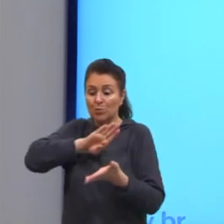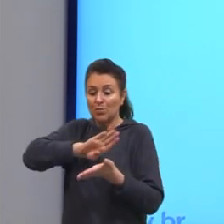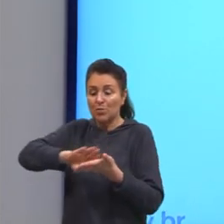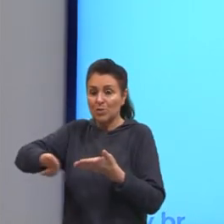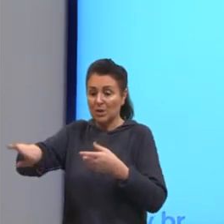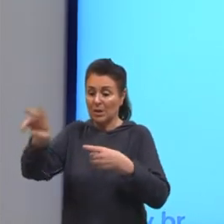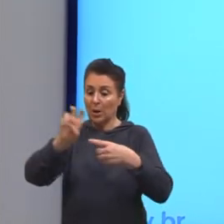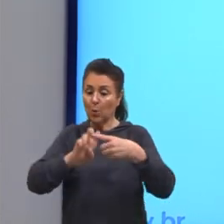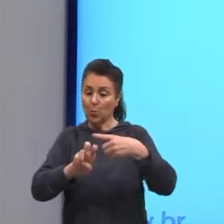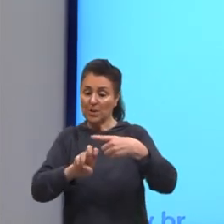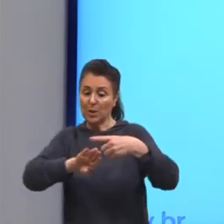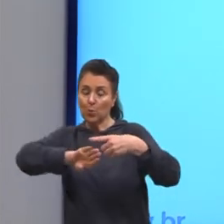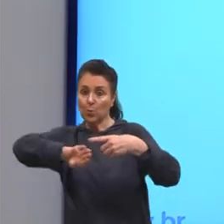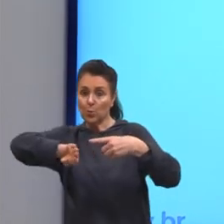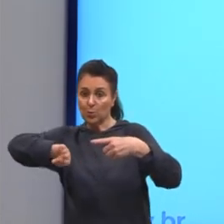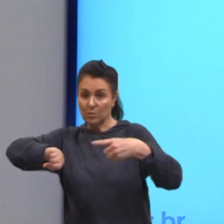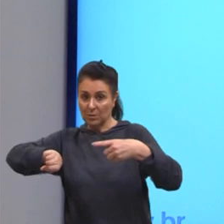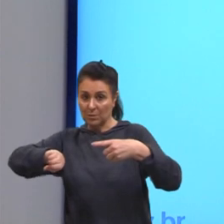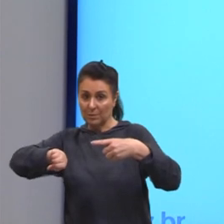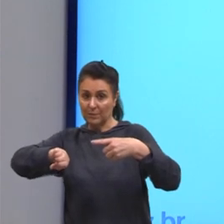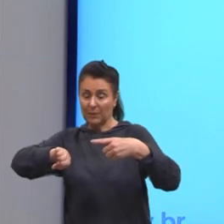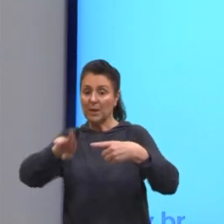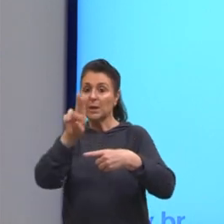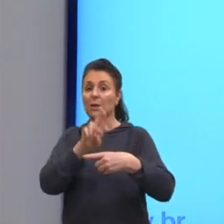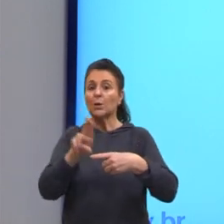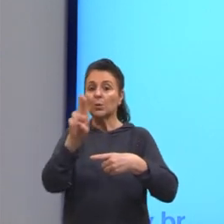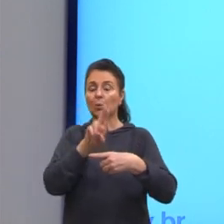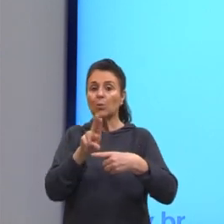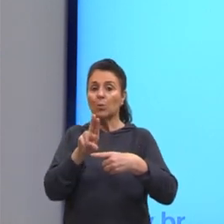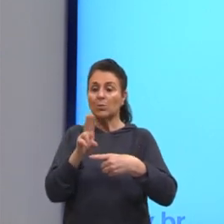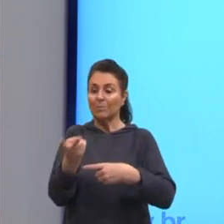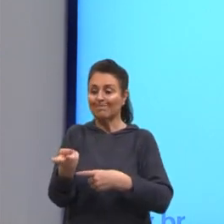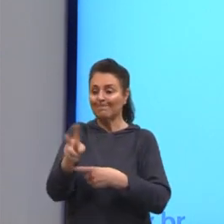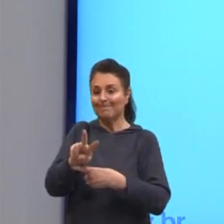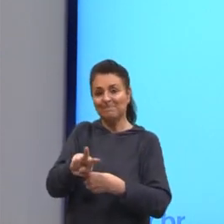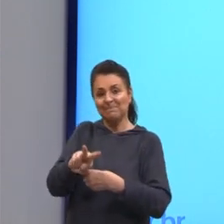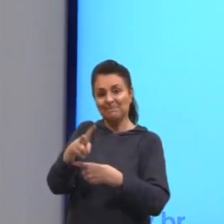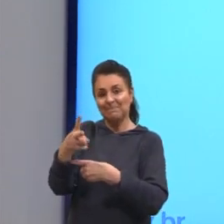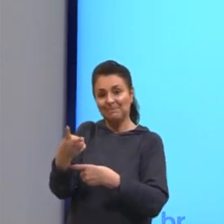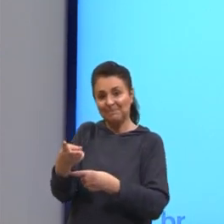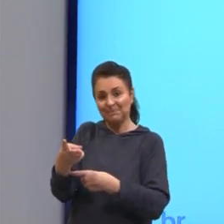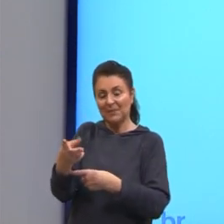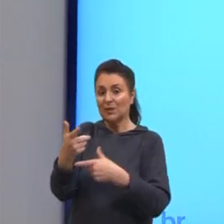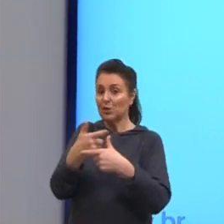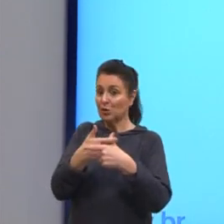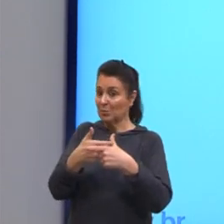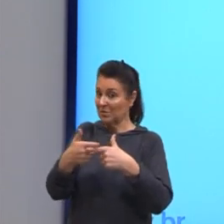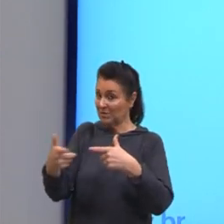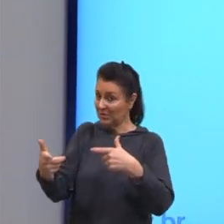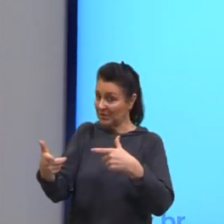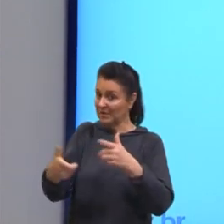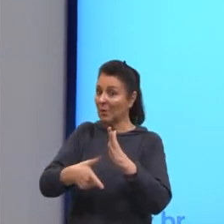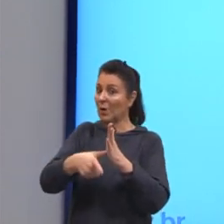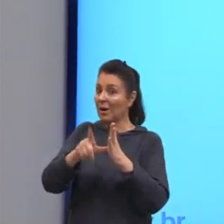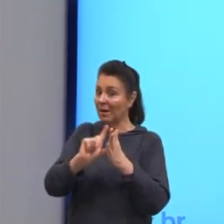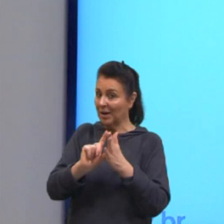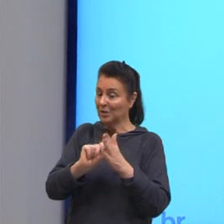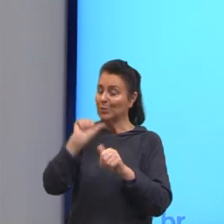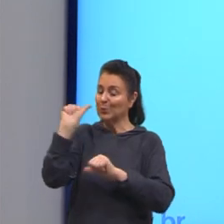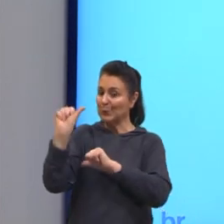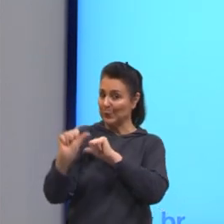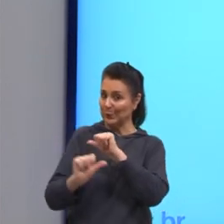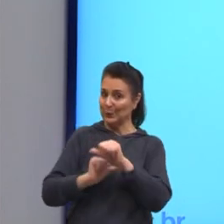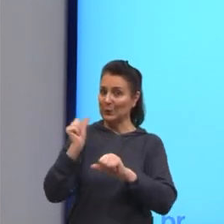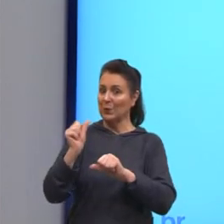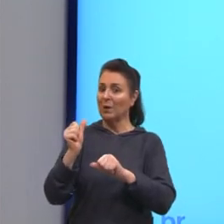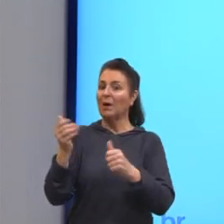estava dividindo aqui e para isso a gente utiliza a operação inversa. Se eu tinha uma divisão por 5 e eu quero eliminar